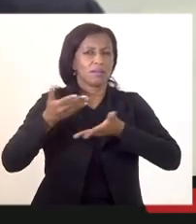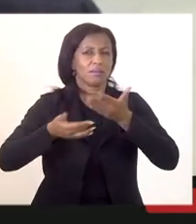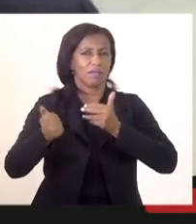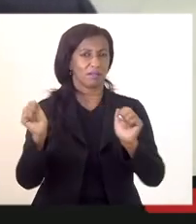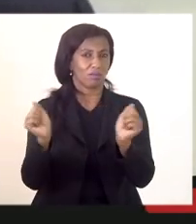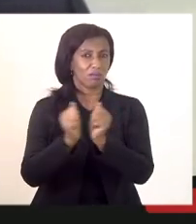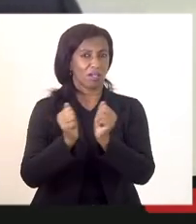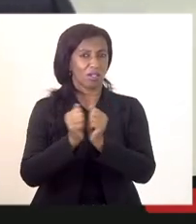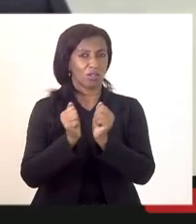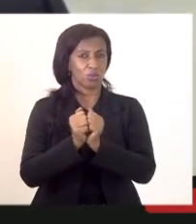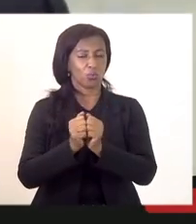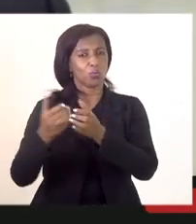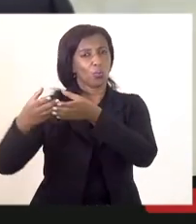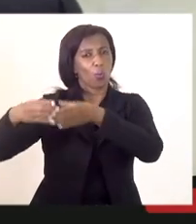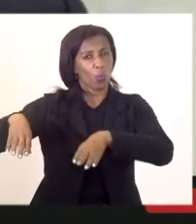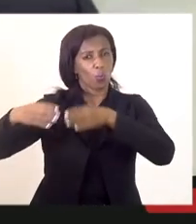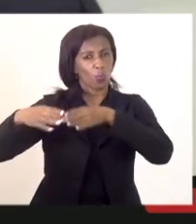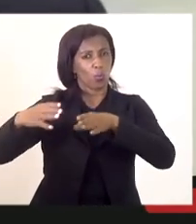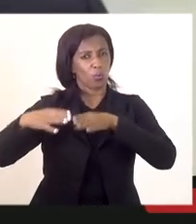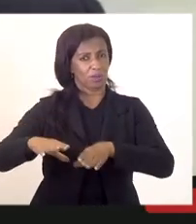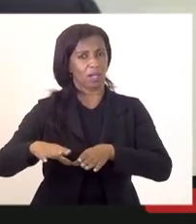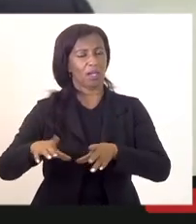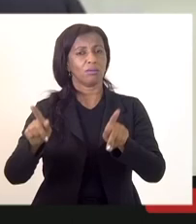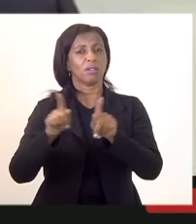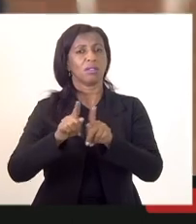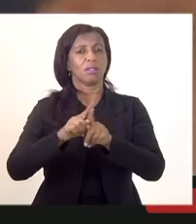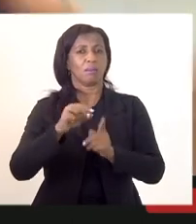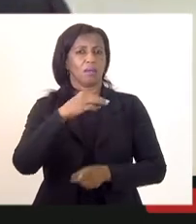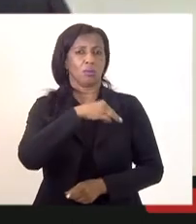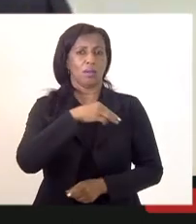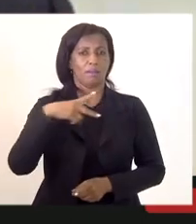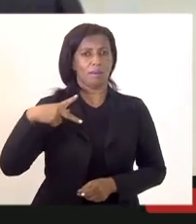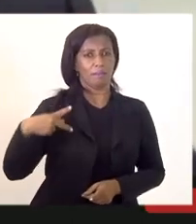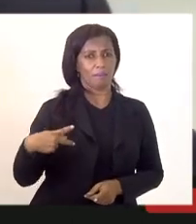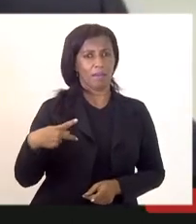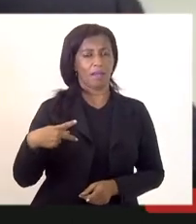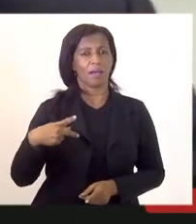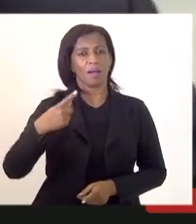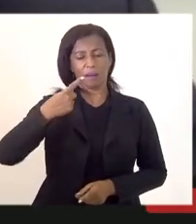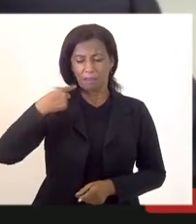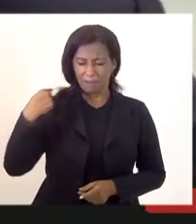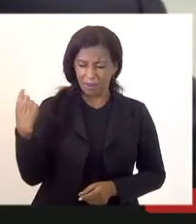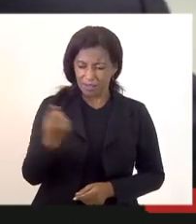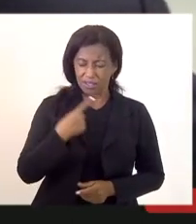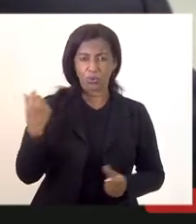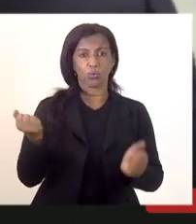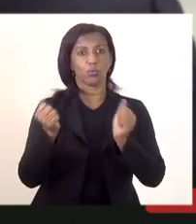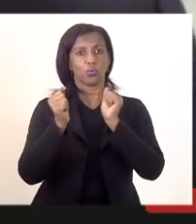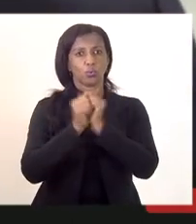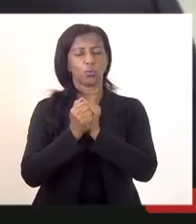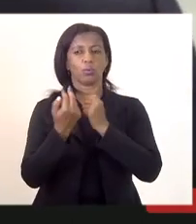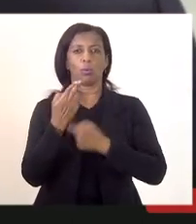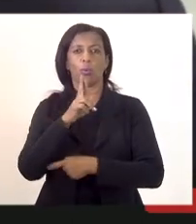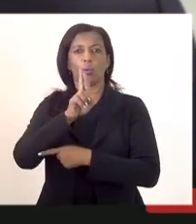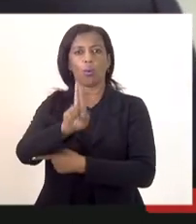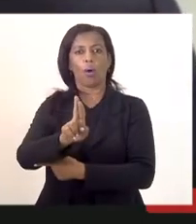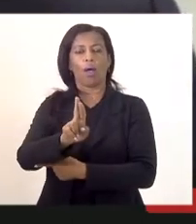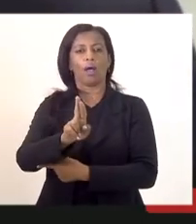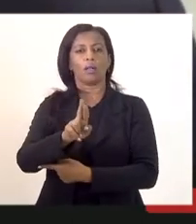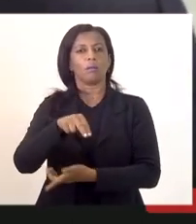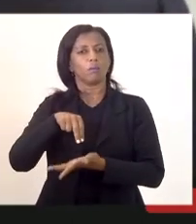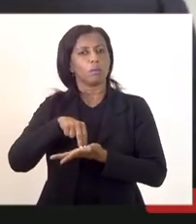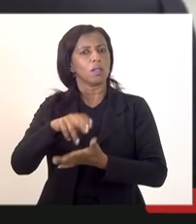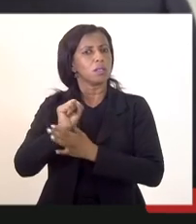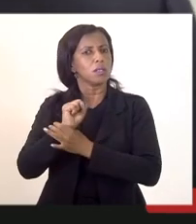concursados individualmente e do próprio ministério público para que a gente possa dar um arcabouço adequado e seguro juridicamente